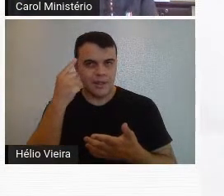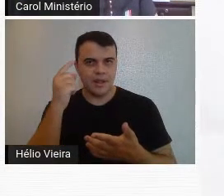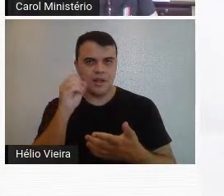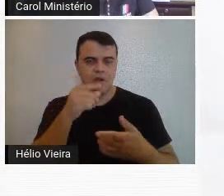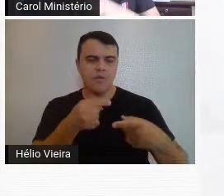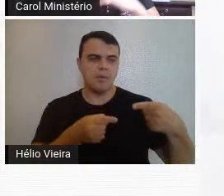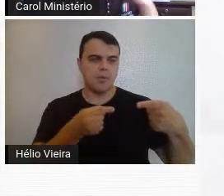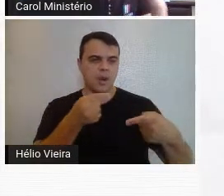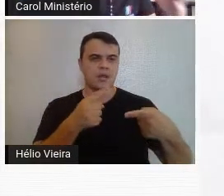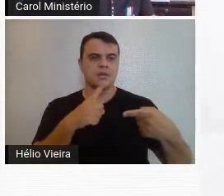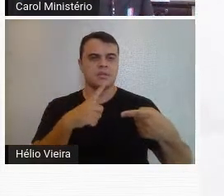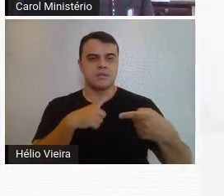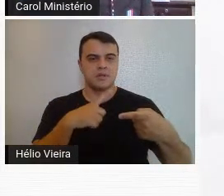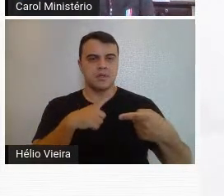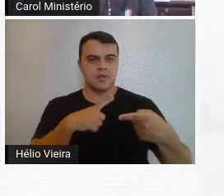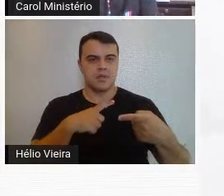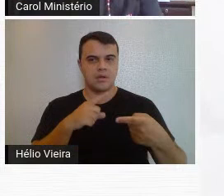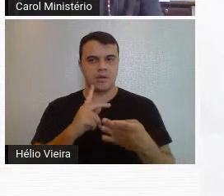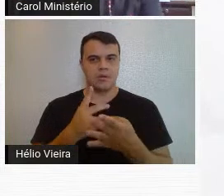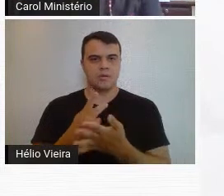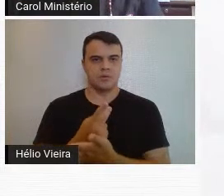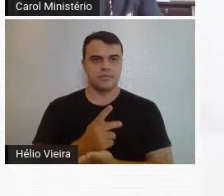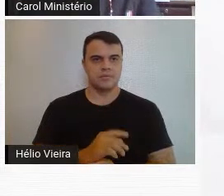política, querendo